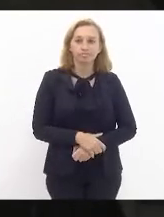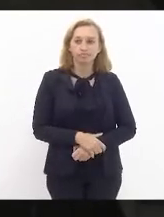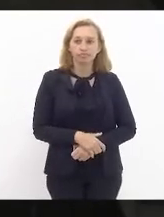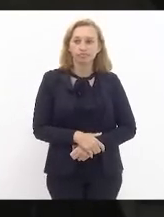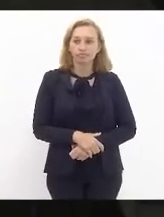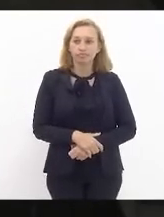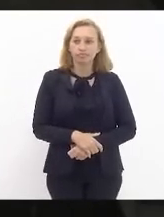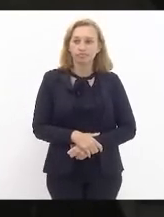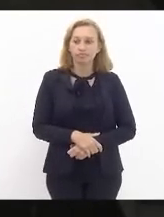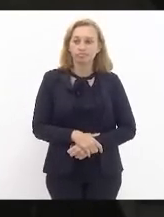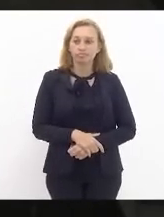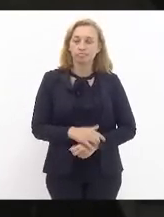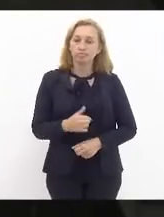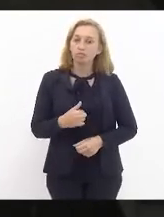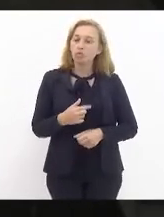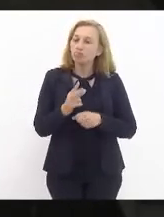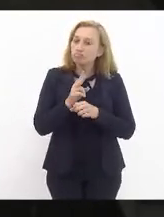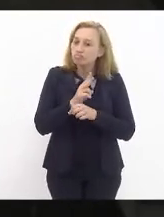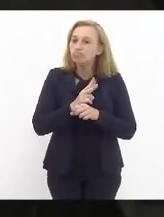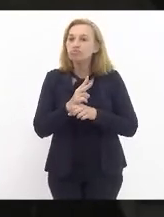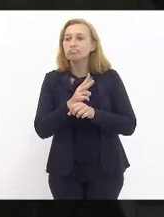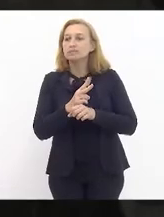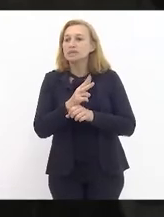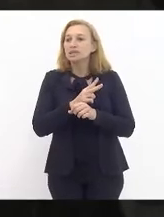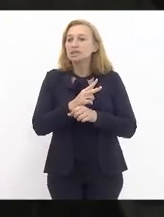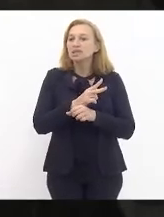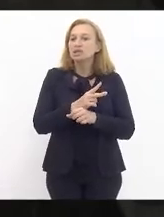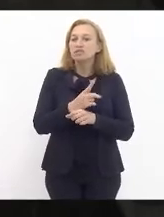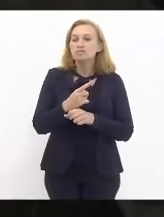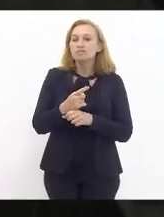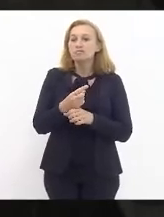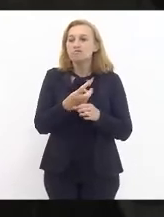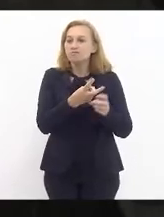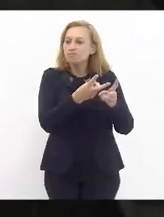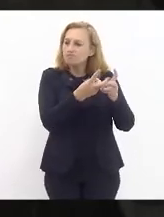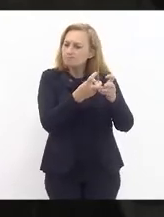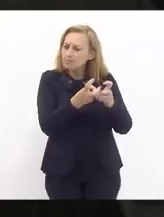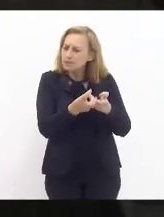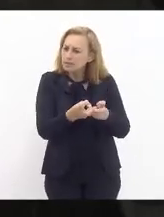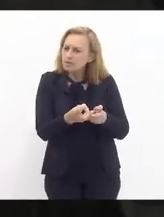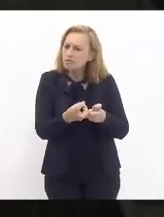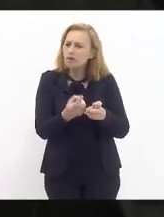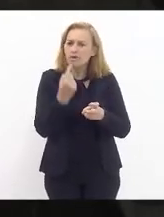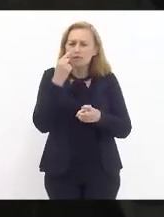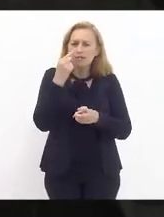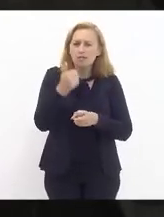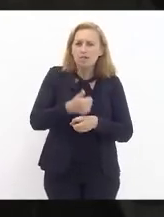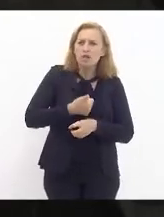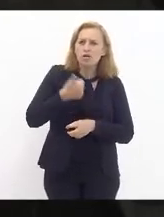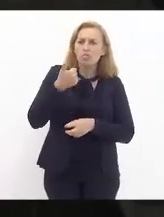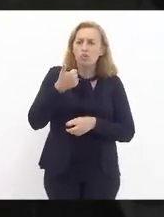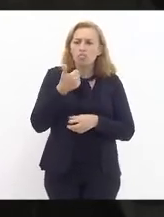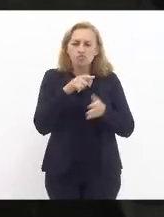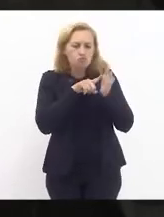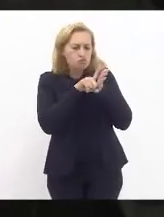eu procurei fazer um levantamento para verificar